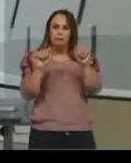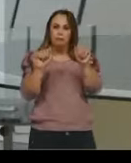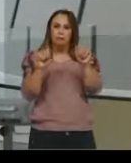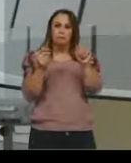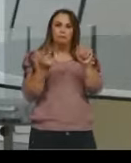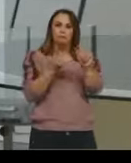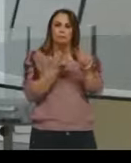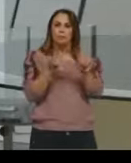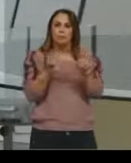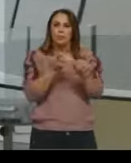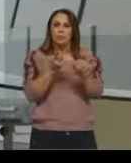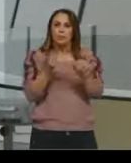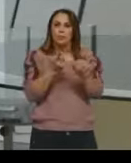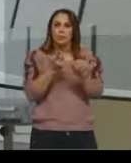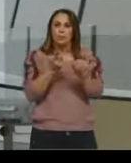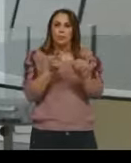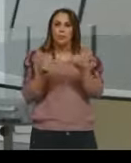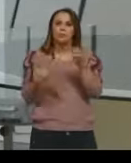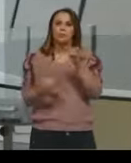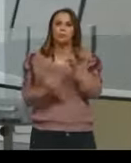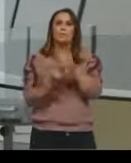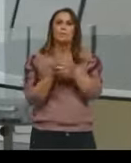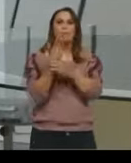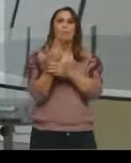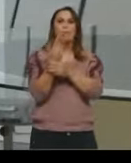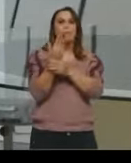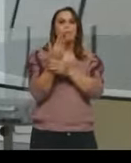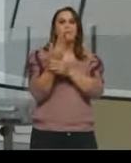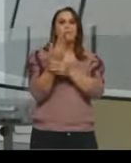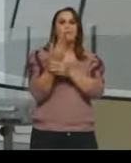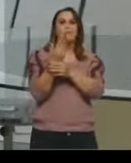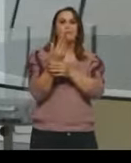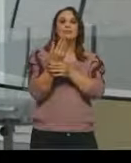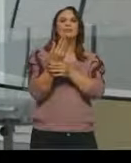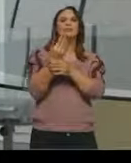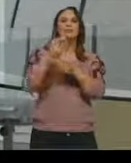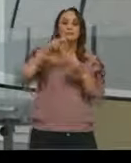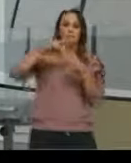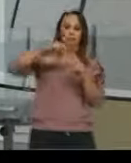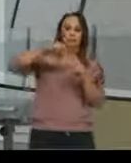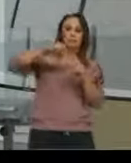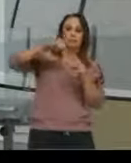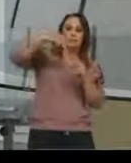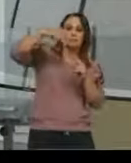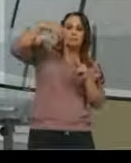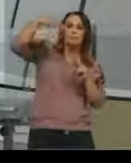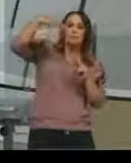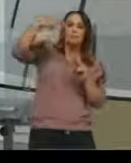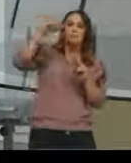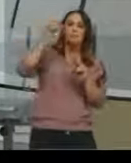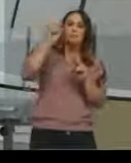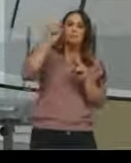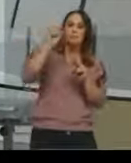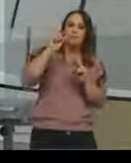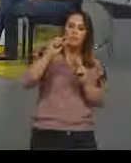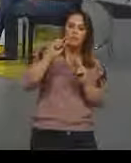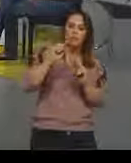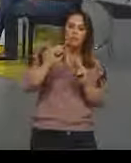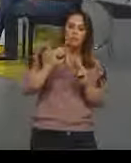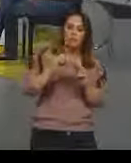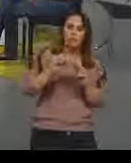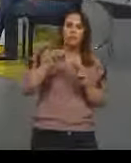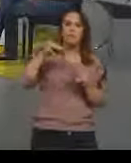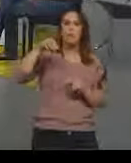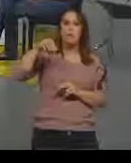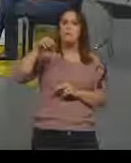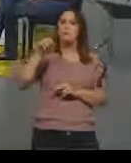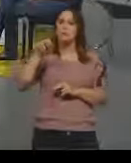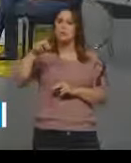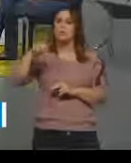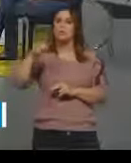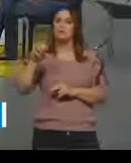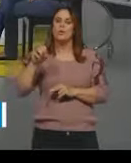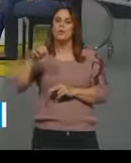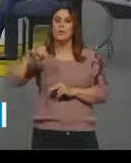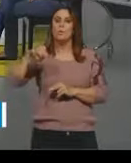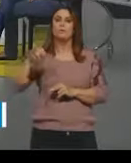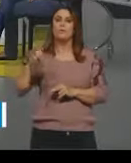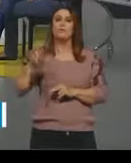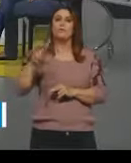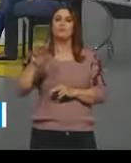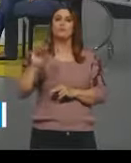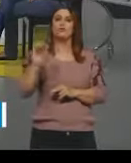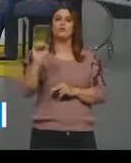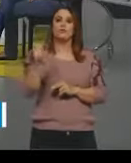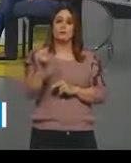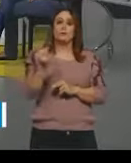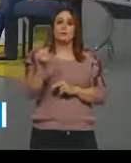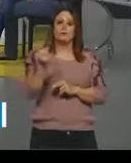são formados por unidades, igual a gente aprendeu, que são os monômeros, onde essas unidades nós vamos chamar, então, de